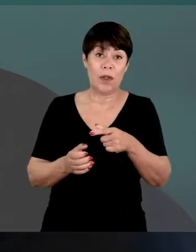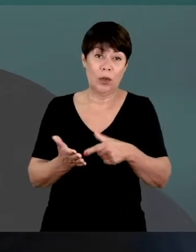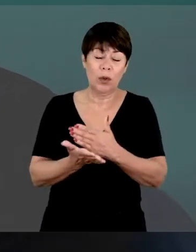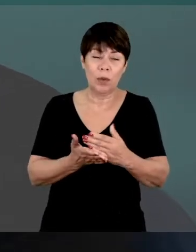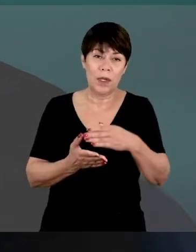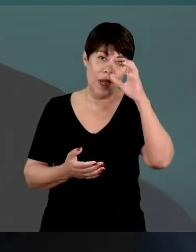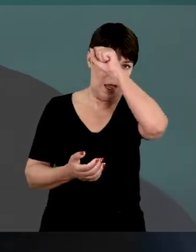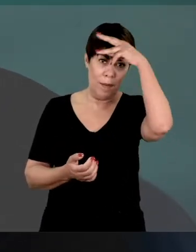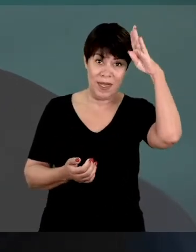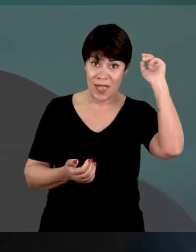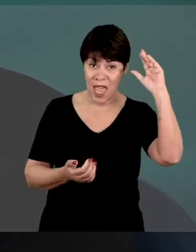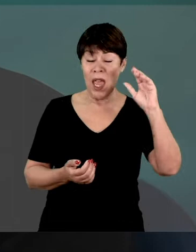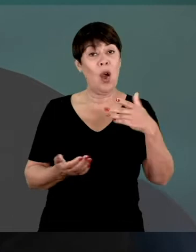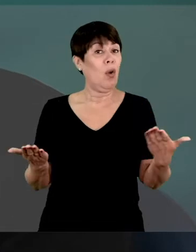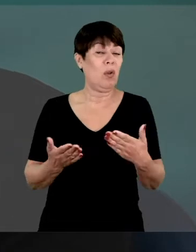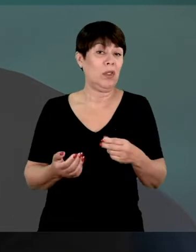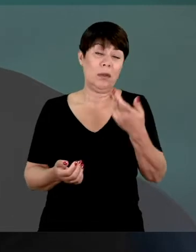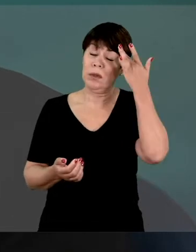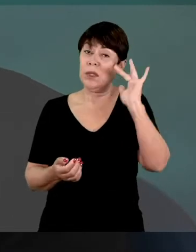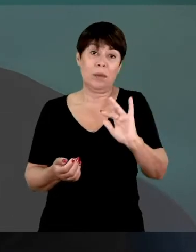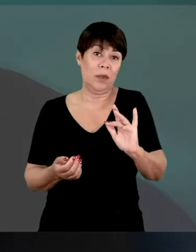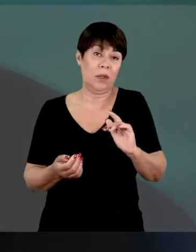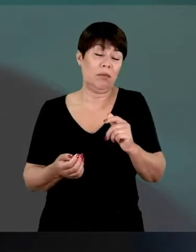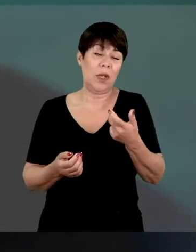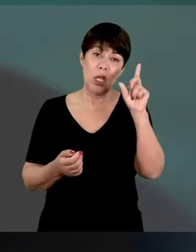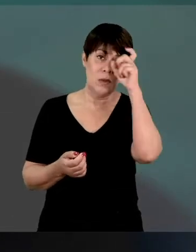alfabetizado. Eu não escreveria, por exemplo.